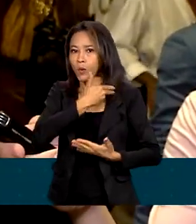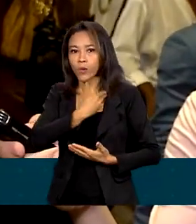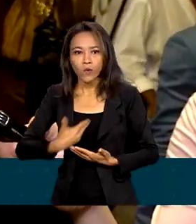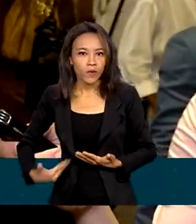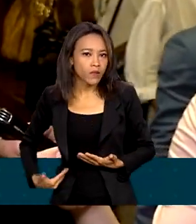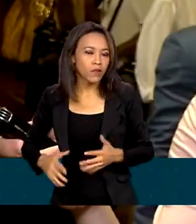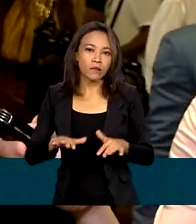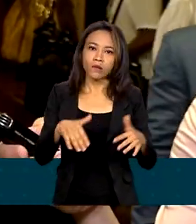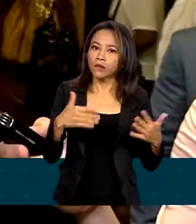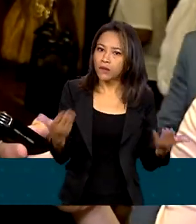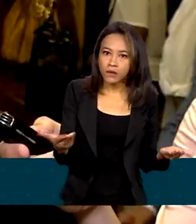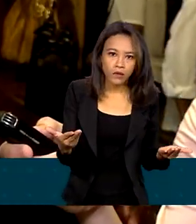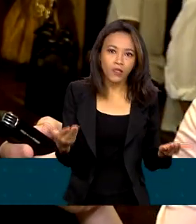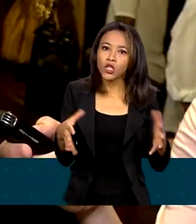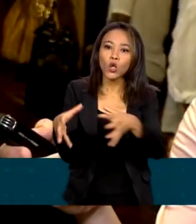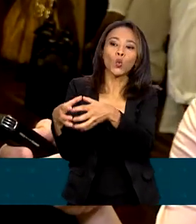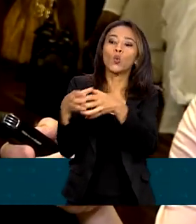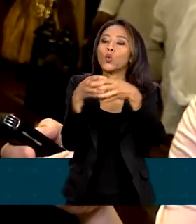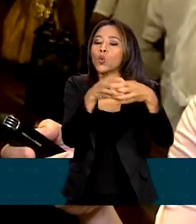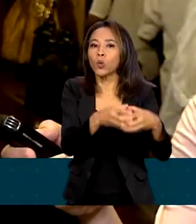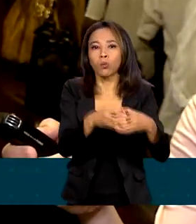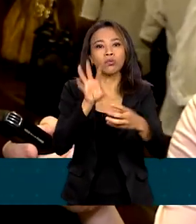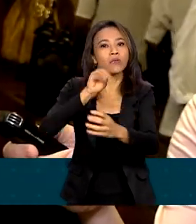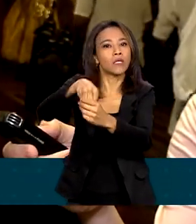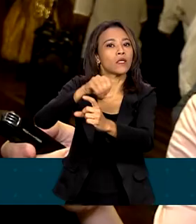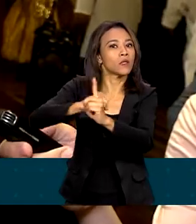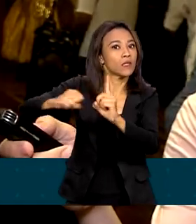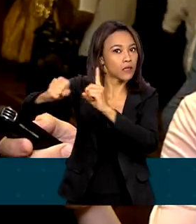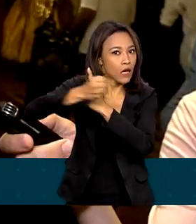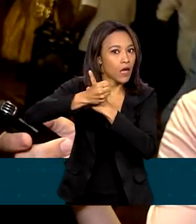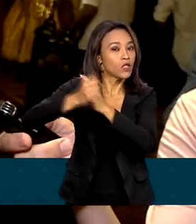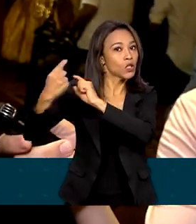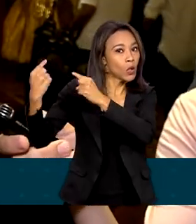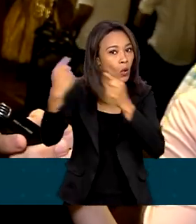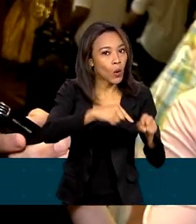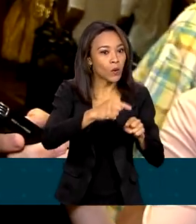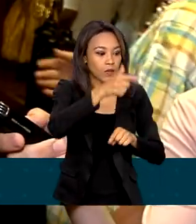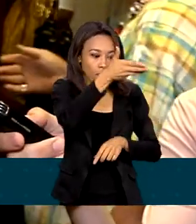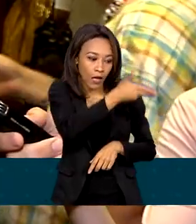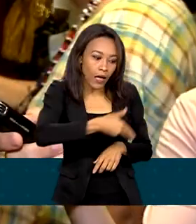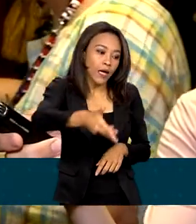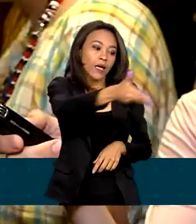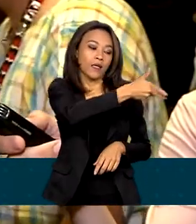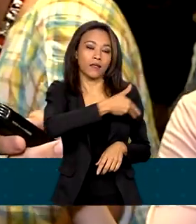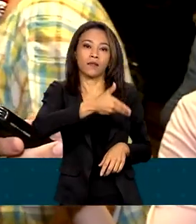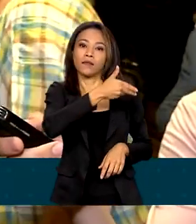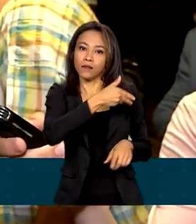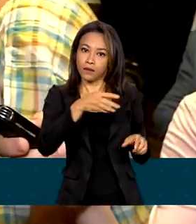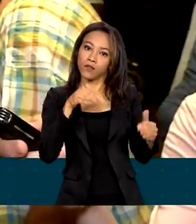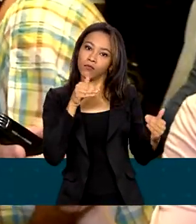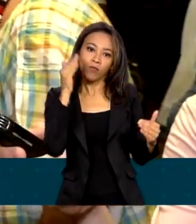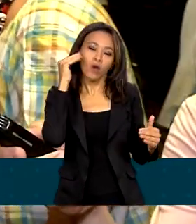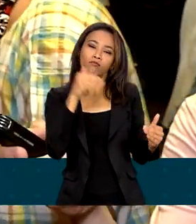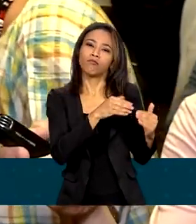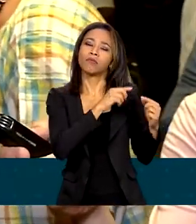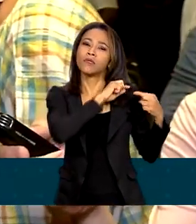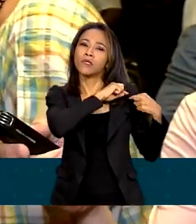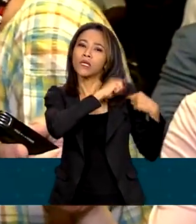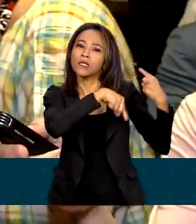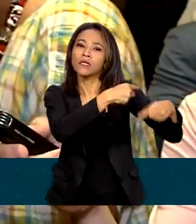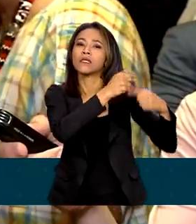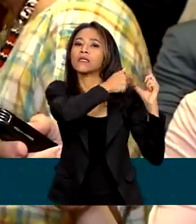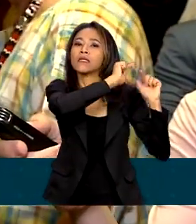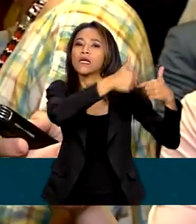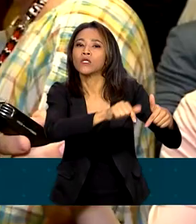enfim, de grupos da sociedade, contra aqueles que professam e aqueles que vivem de acordo com as tradições de matriz africana,